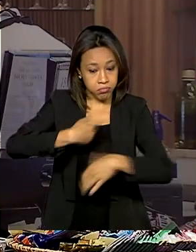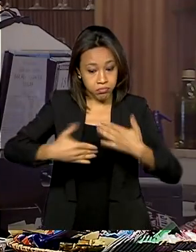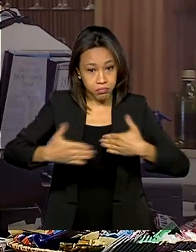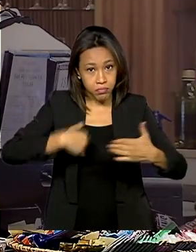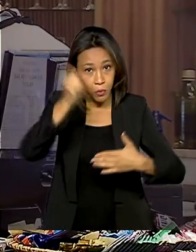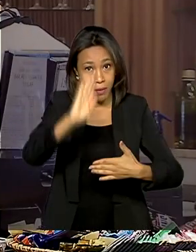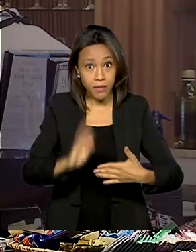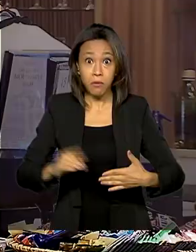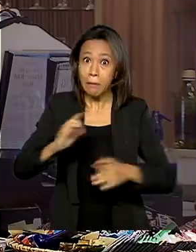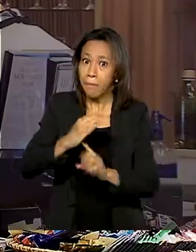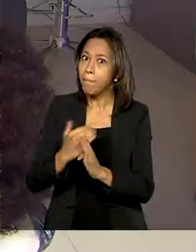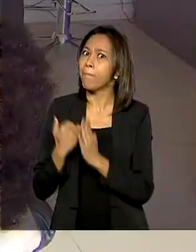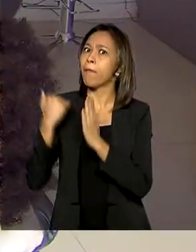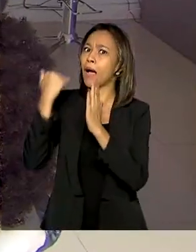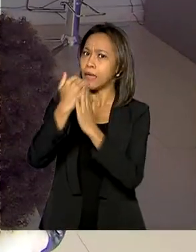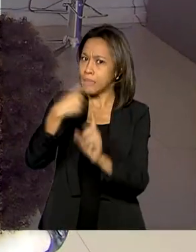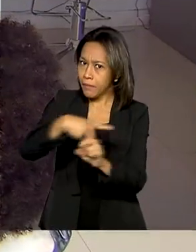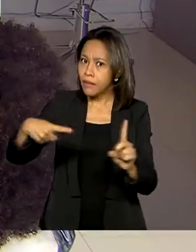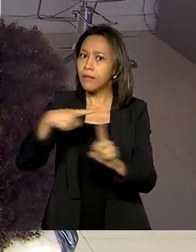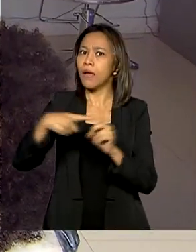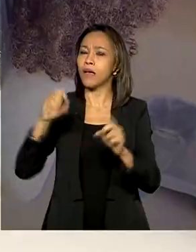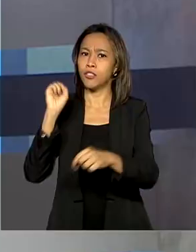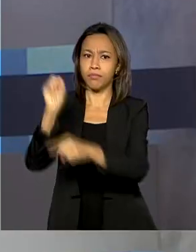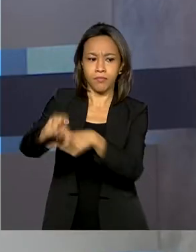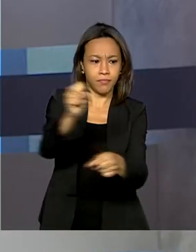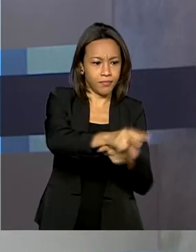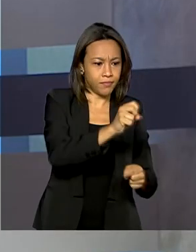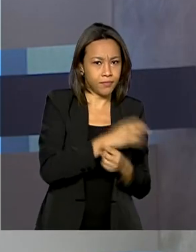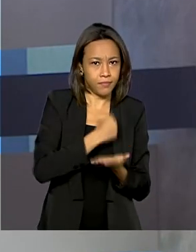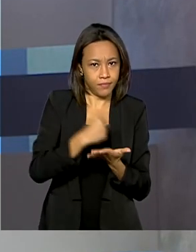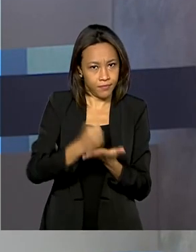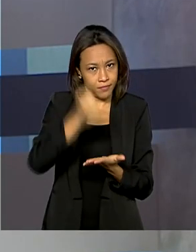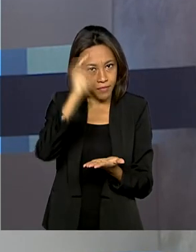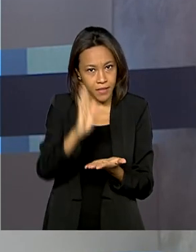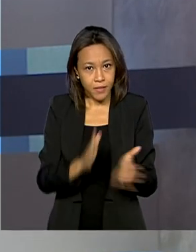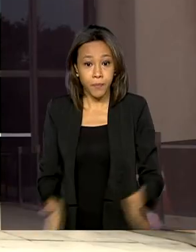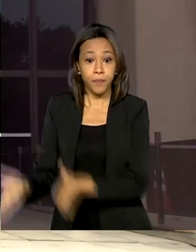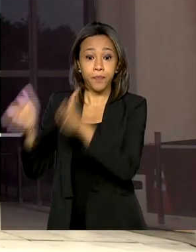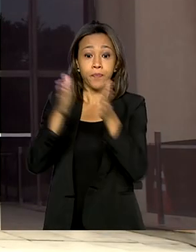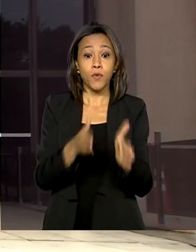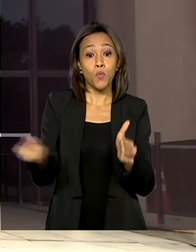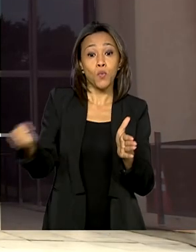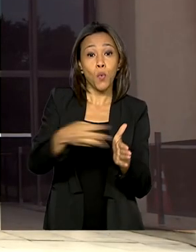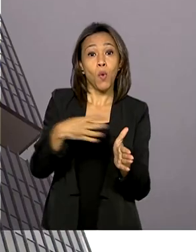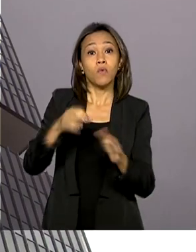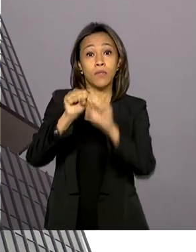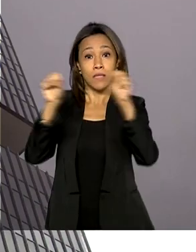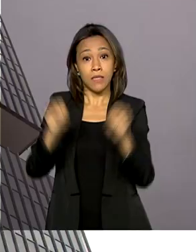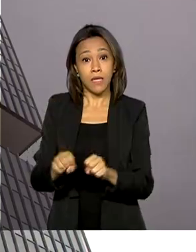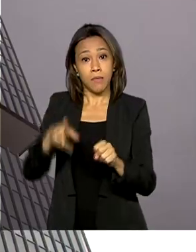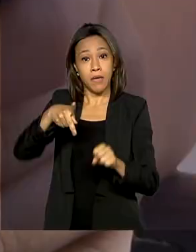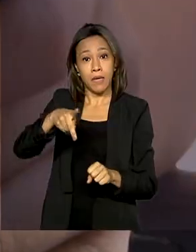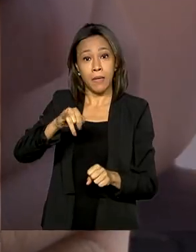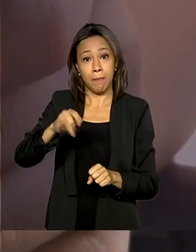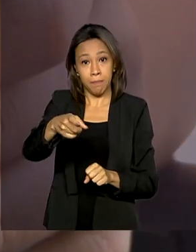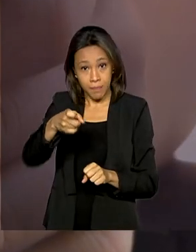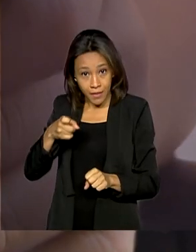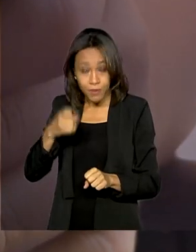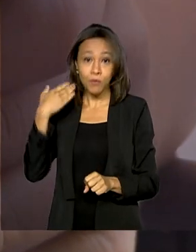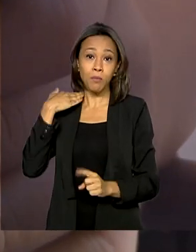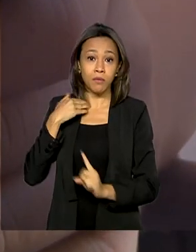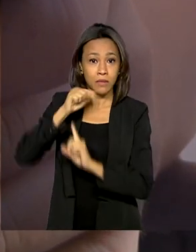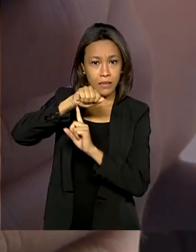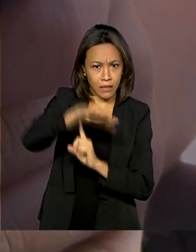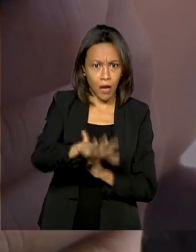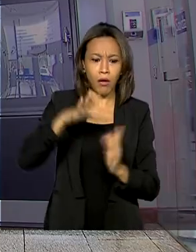geram mais da metade dos empregos no país. PIX, o novo sistema de pagamentos do Banco Central, registra